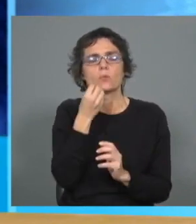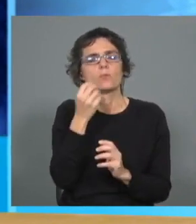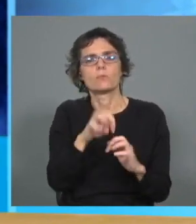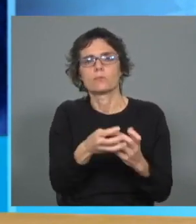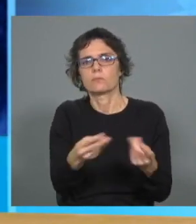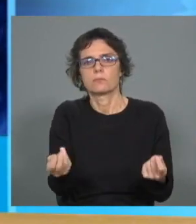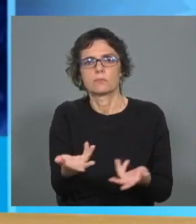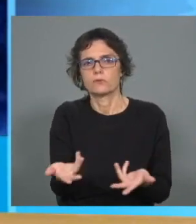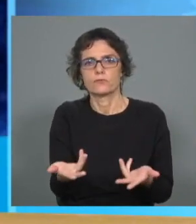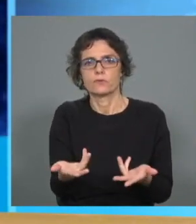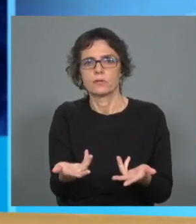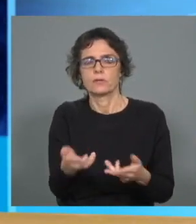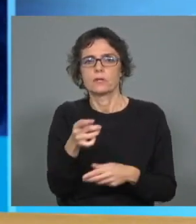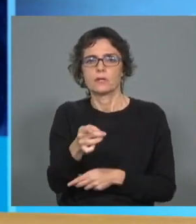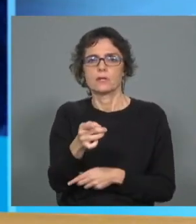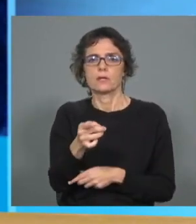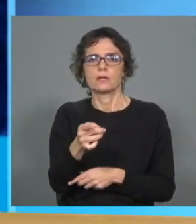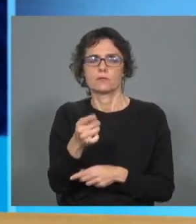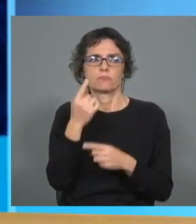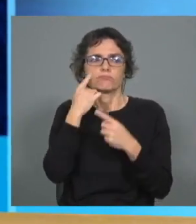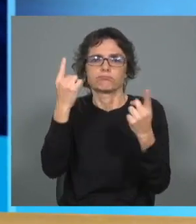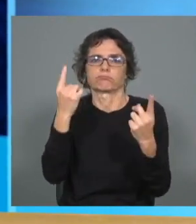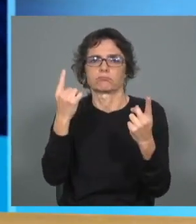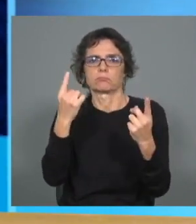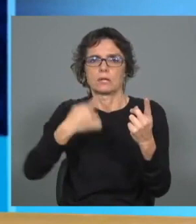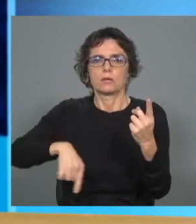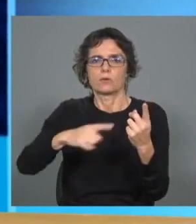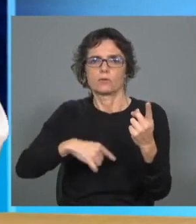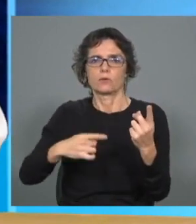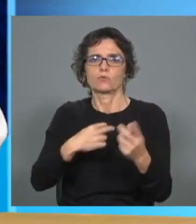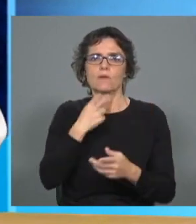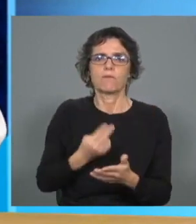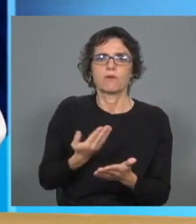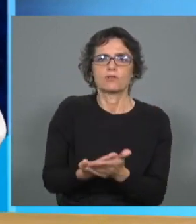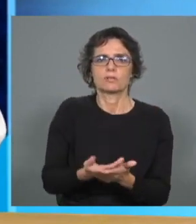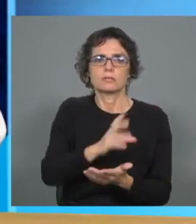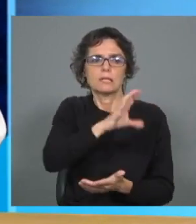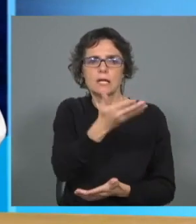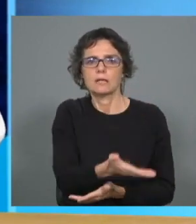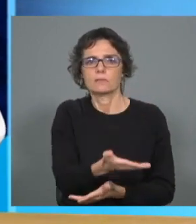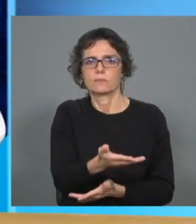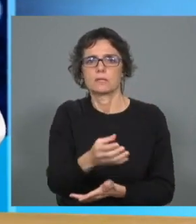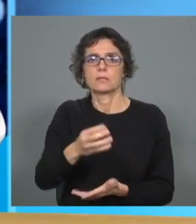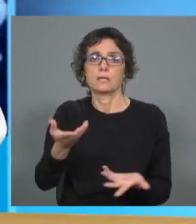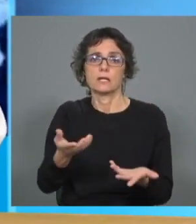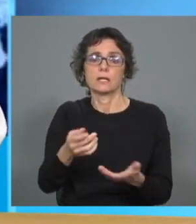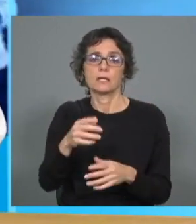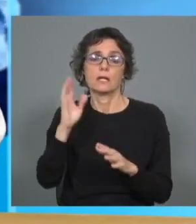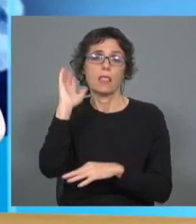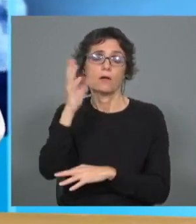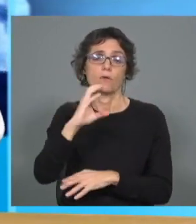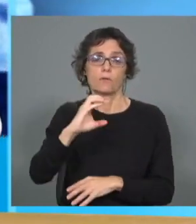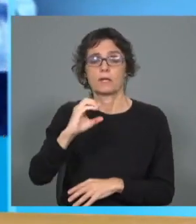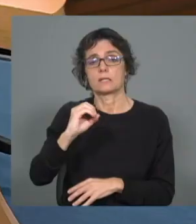E esse é um apelo, e é também um dos assuntos que está em cima da mesa nesta COP27 no Egito. E é